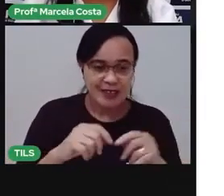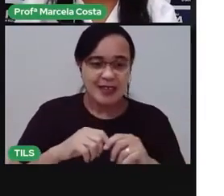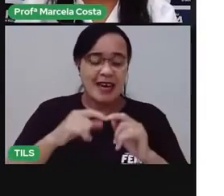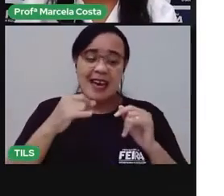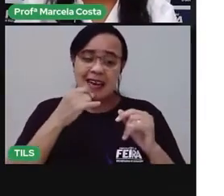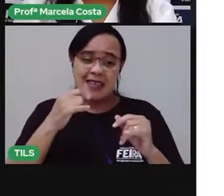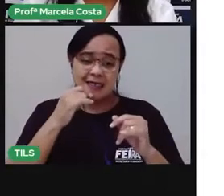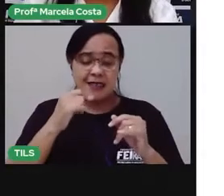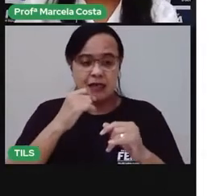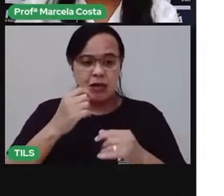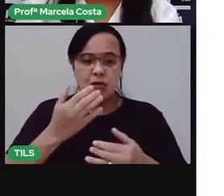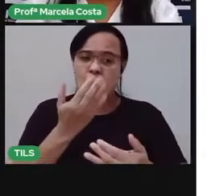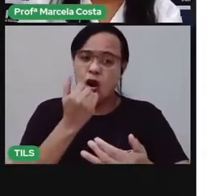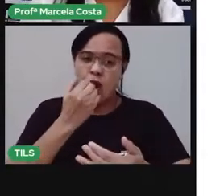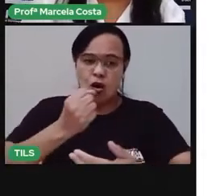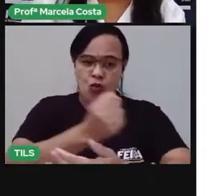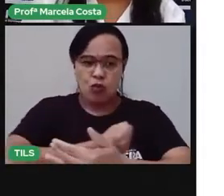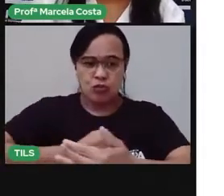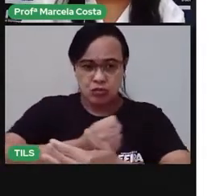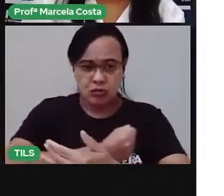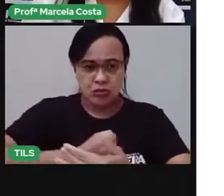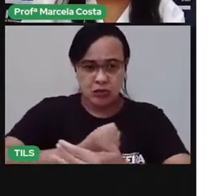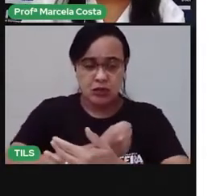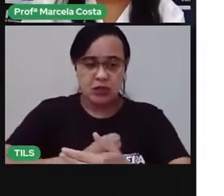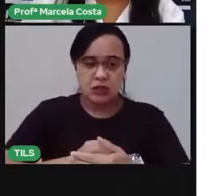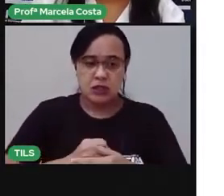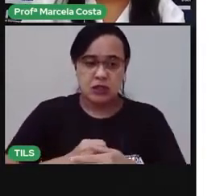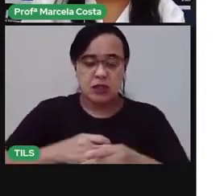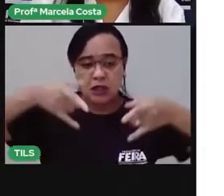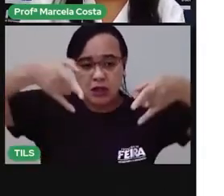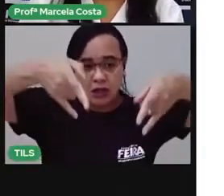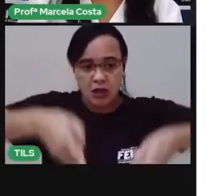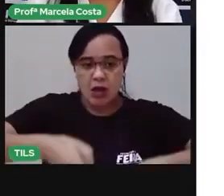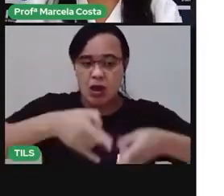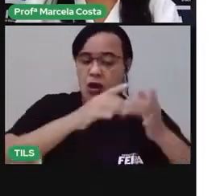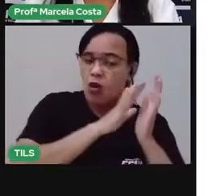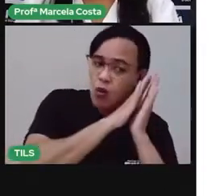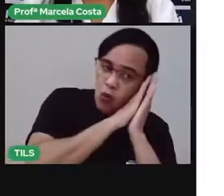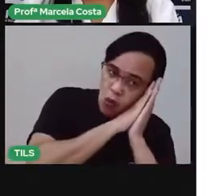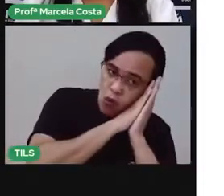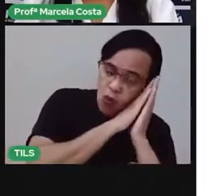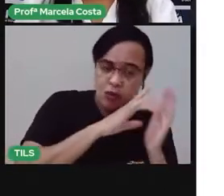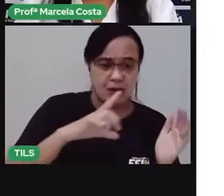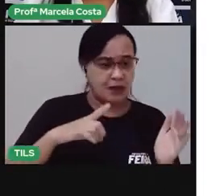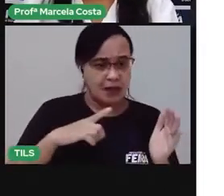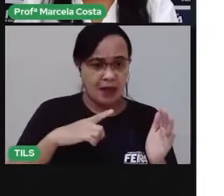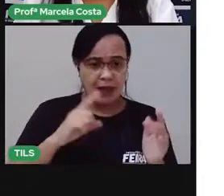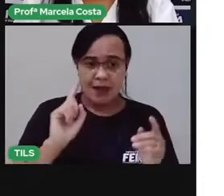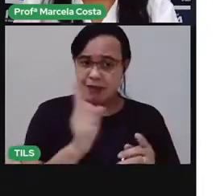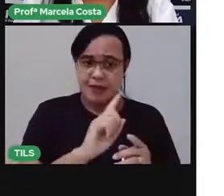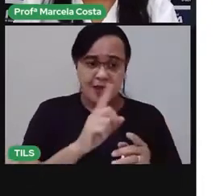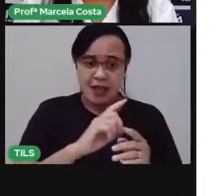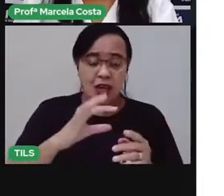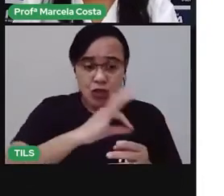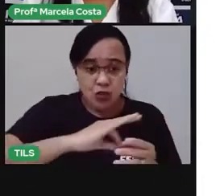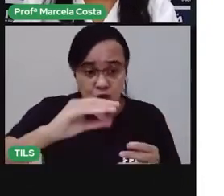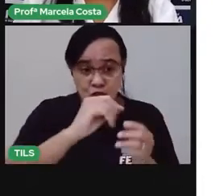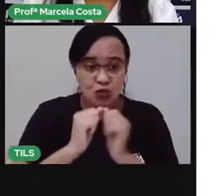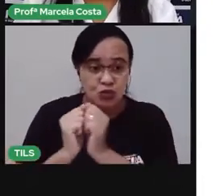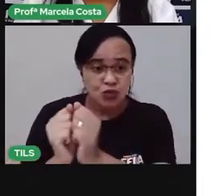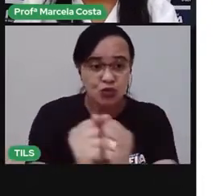espaço da Oca. E não tem separação por paredes. Vamos ver agora um outro exemplo de uma casa